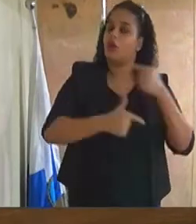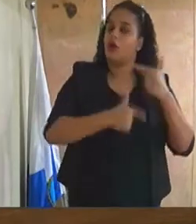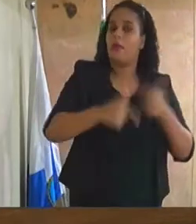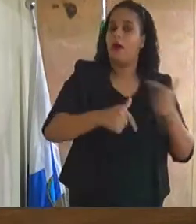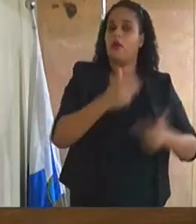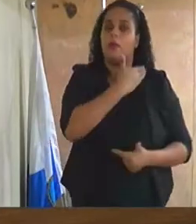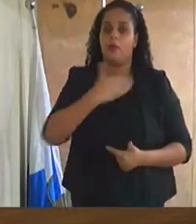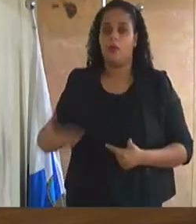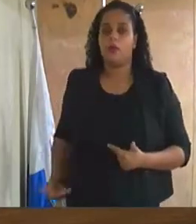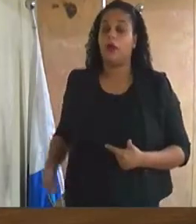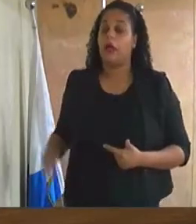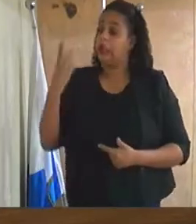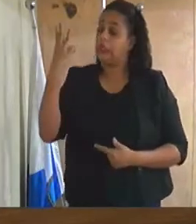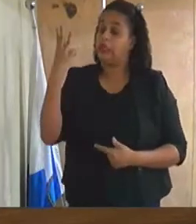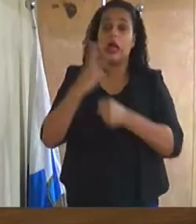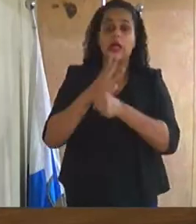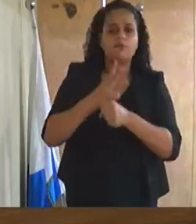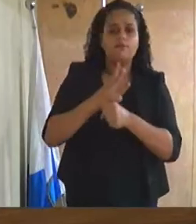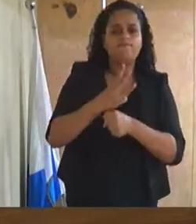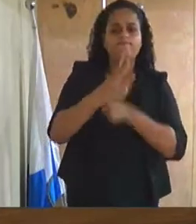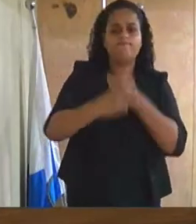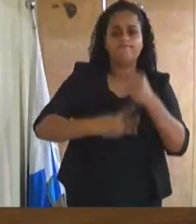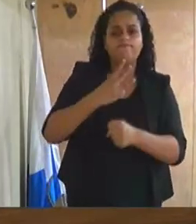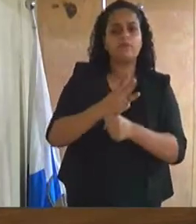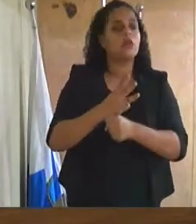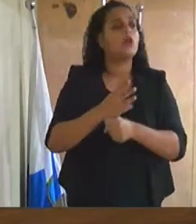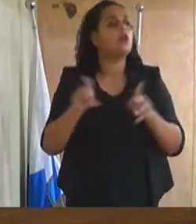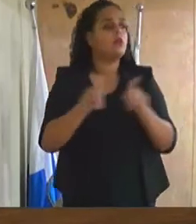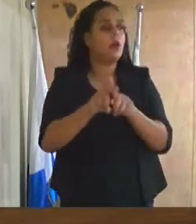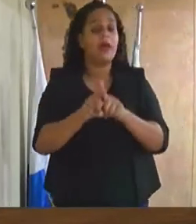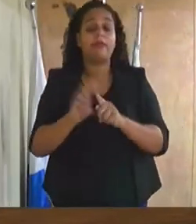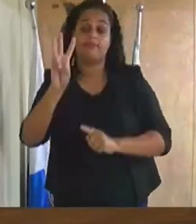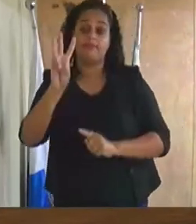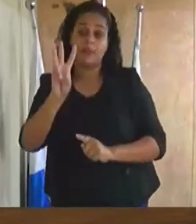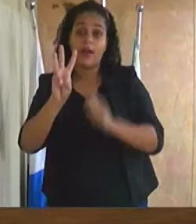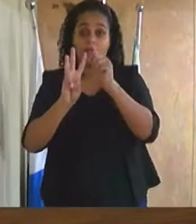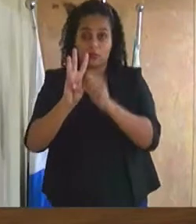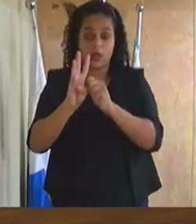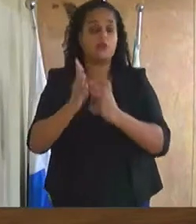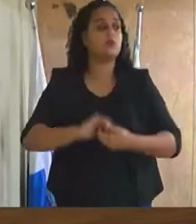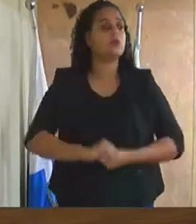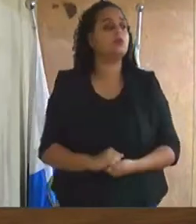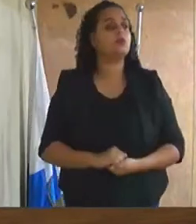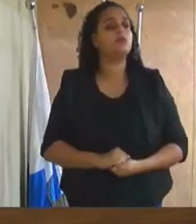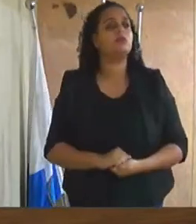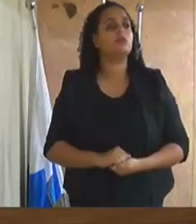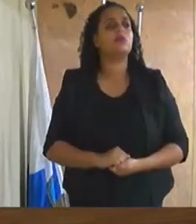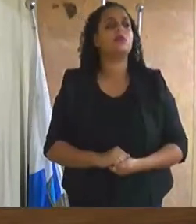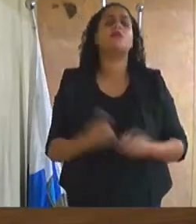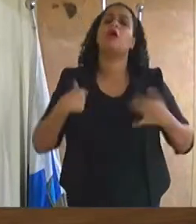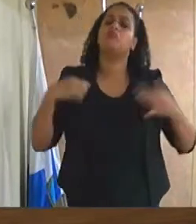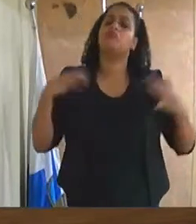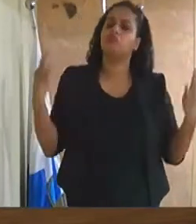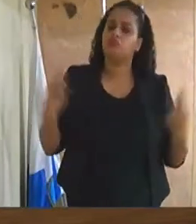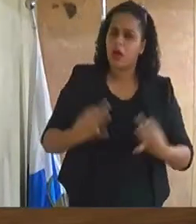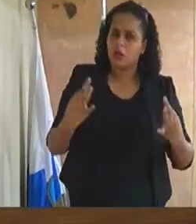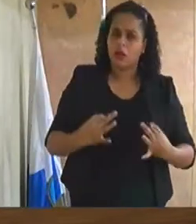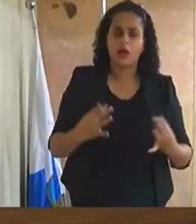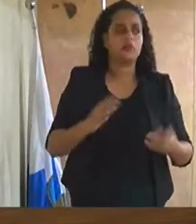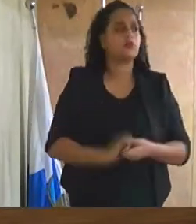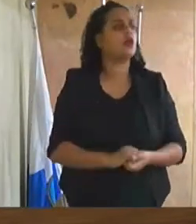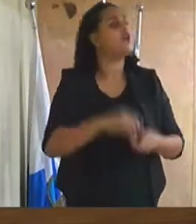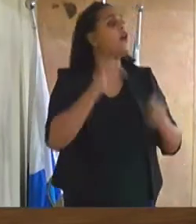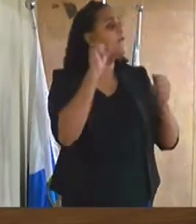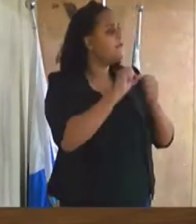esses três anos e três meses, no qual eu tenho certeza que combati o bom